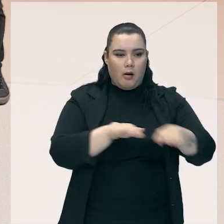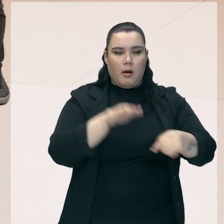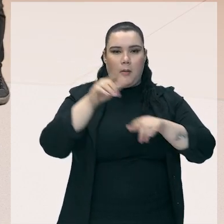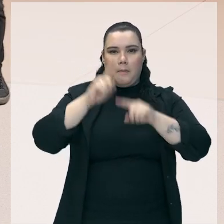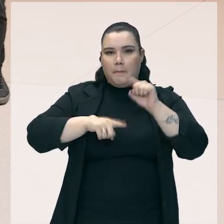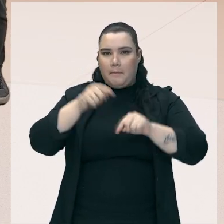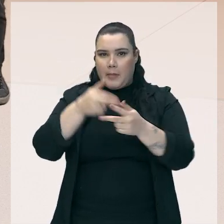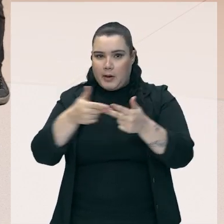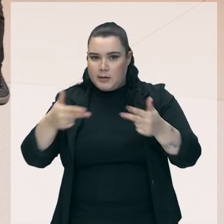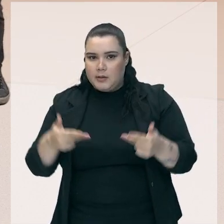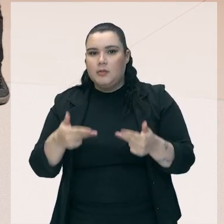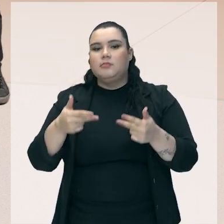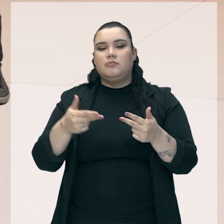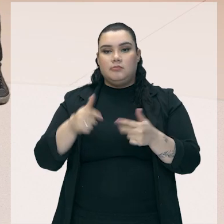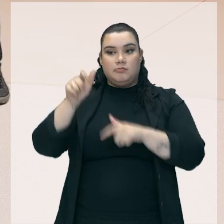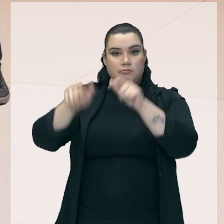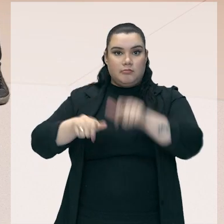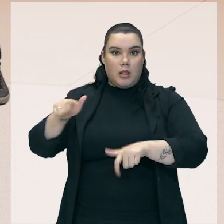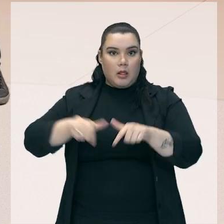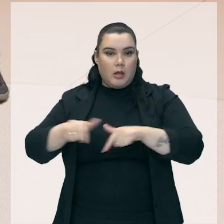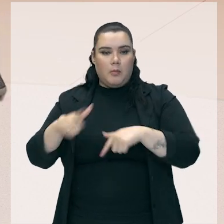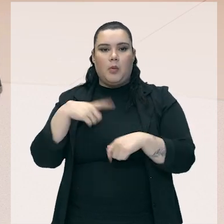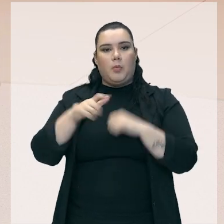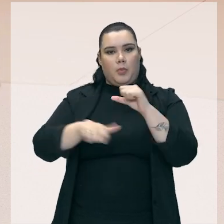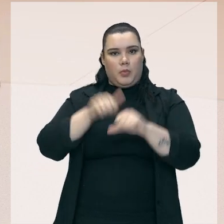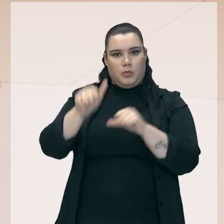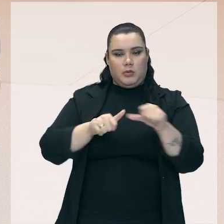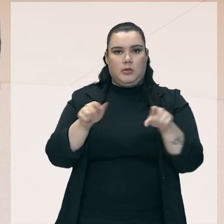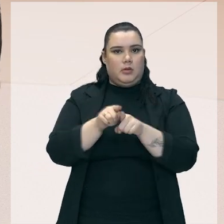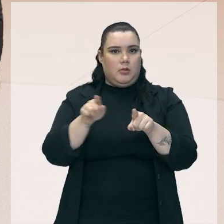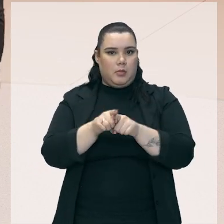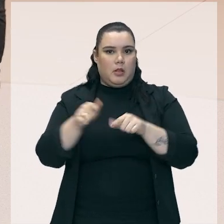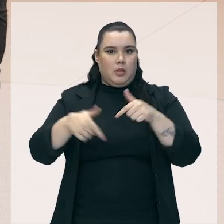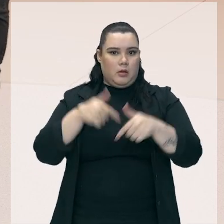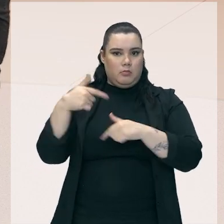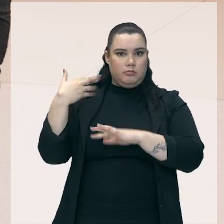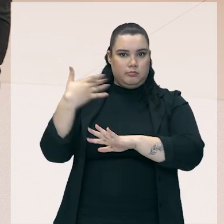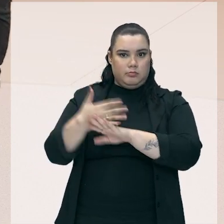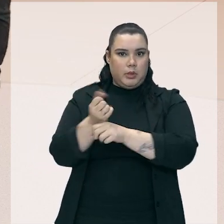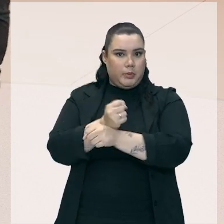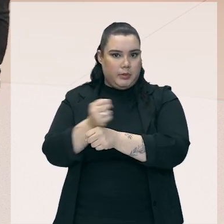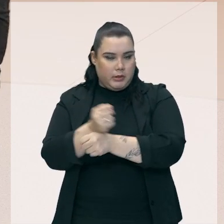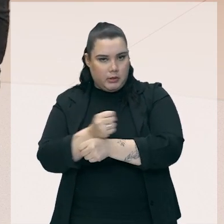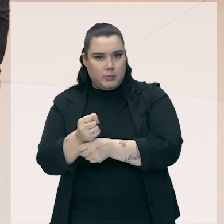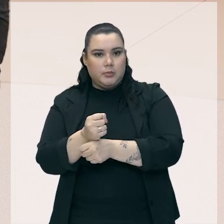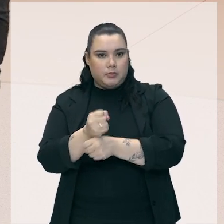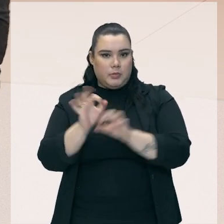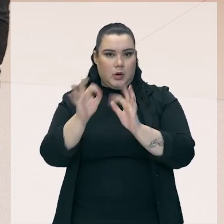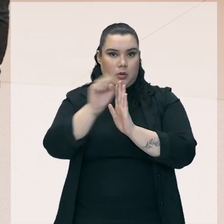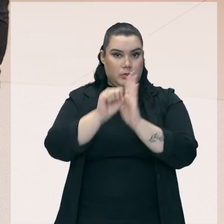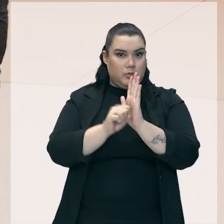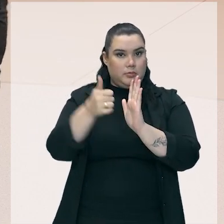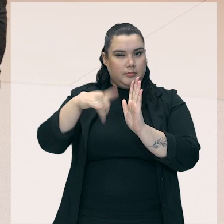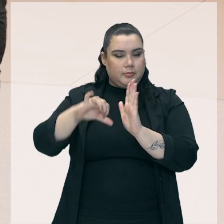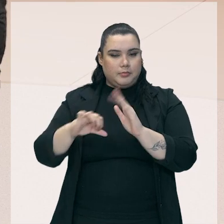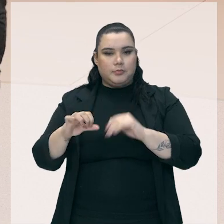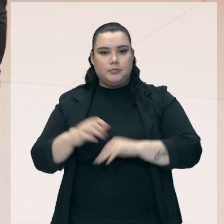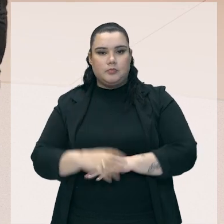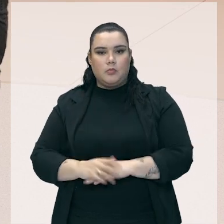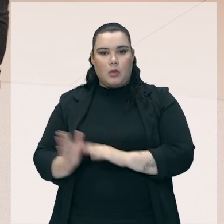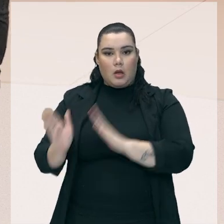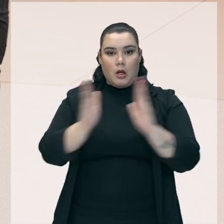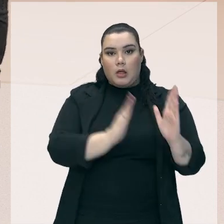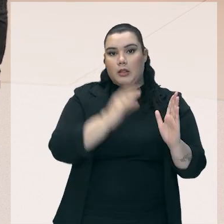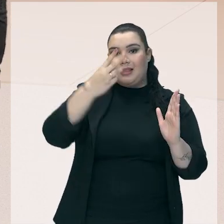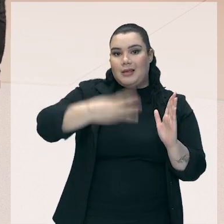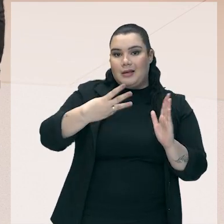evoluindo e os trabalhadores também vão mudando a sua forma de trabalhar ao longo do tempo. A está falando aí do século XIX. Na terceira revolução